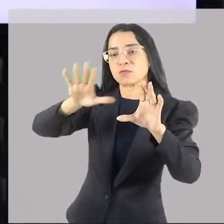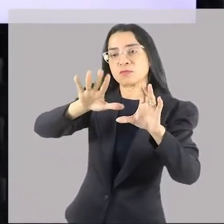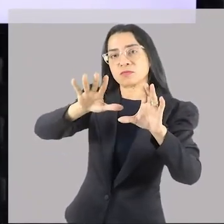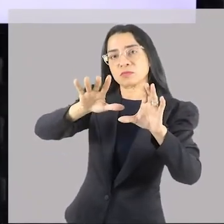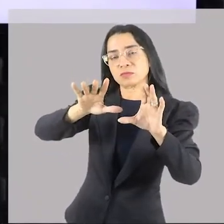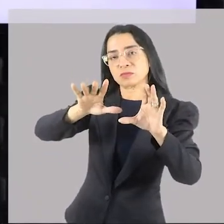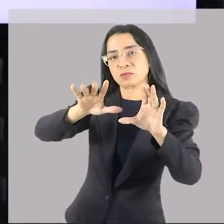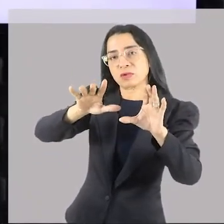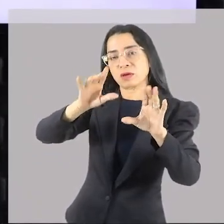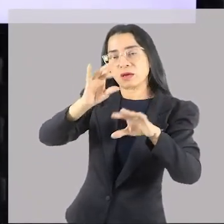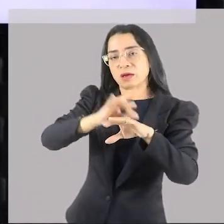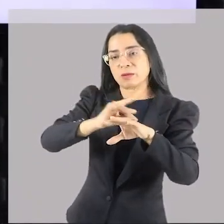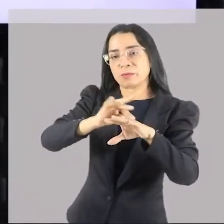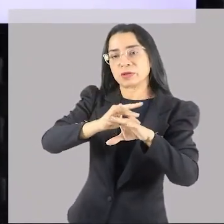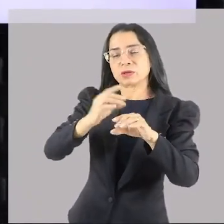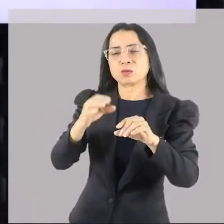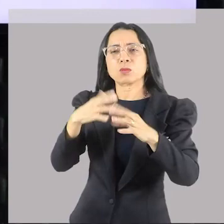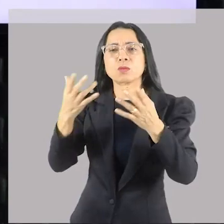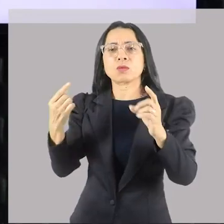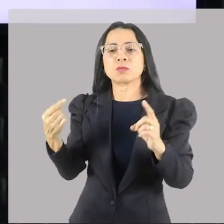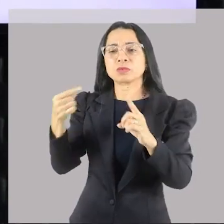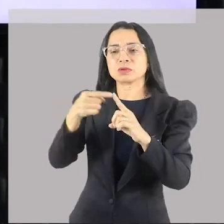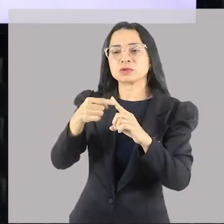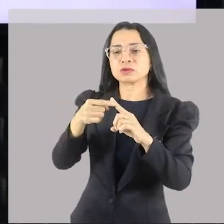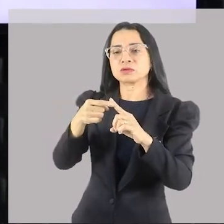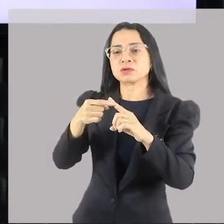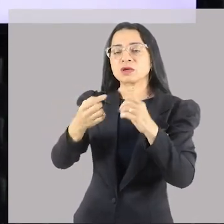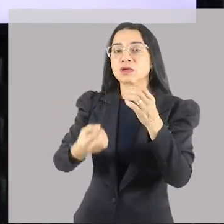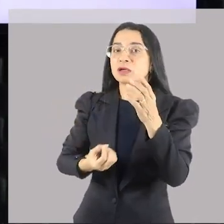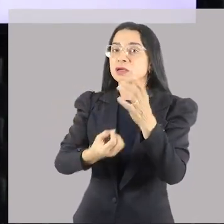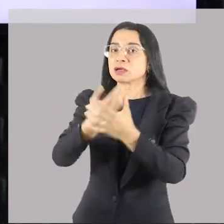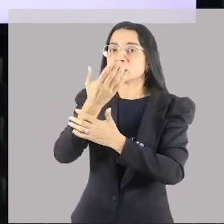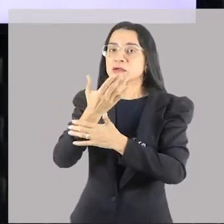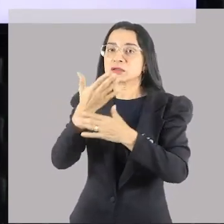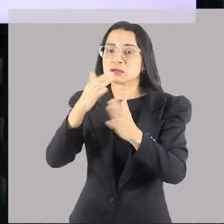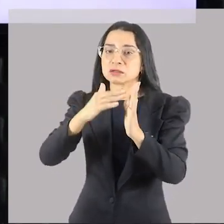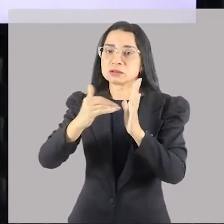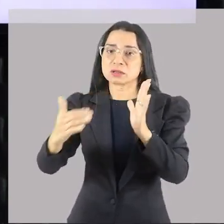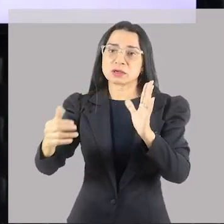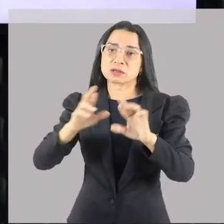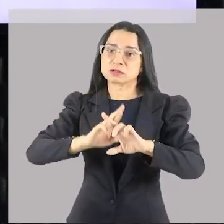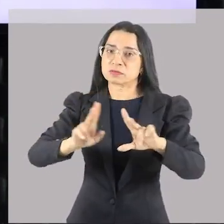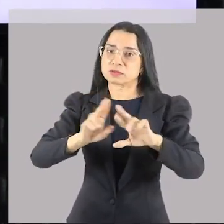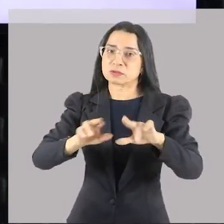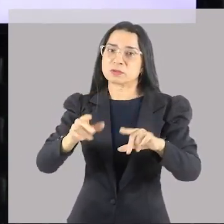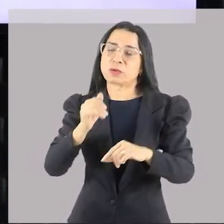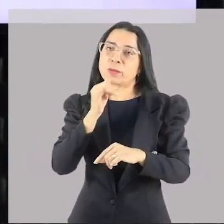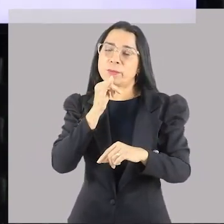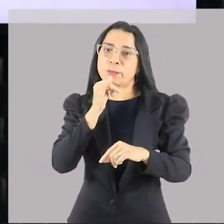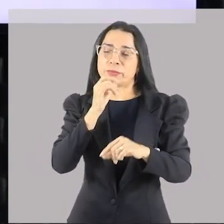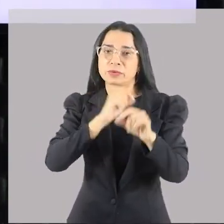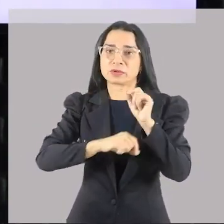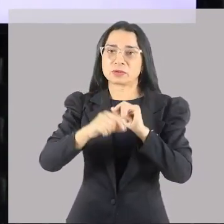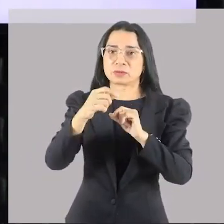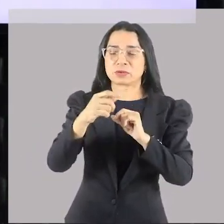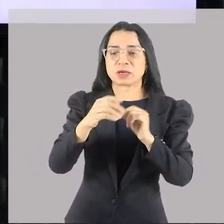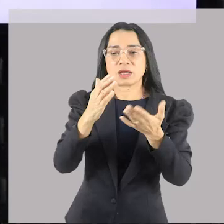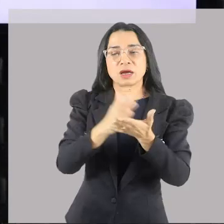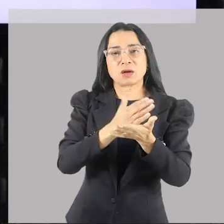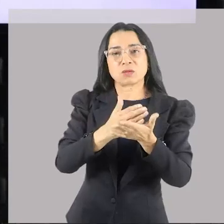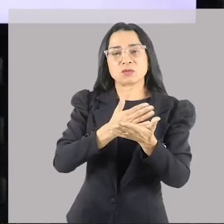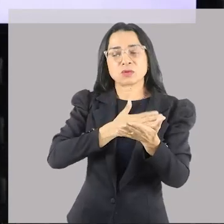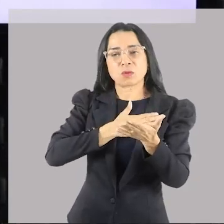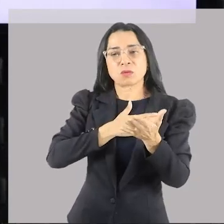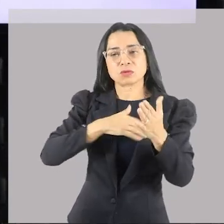para fazer o desenho. Qual o objetivo disso? Criar estéticas diferentes. Alguns de vocês gostam de determinado time de futebol, outros de outros. Na